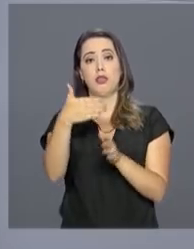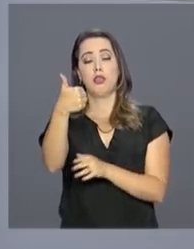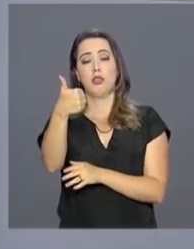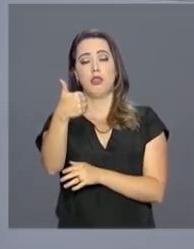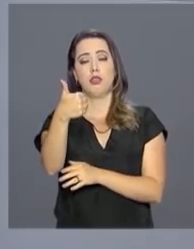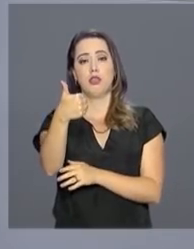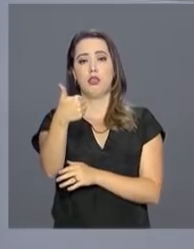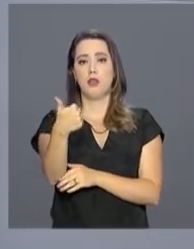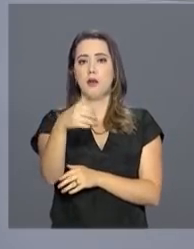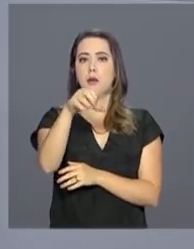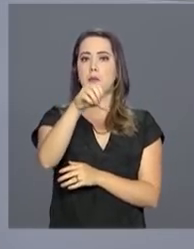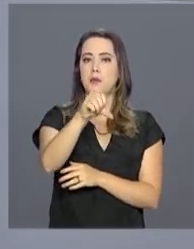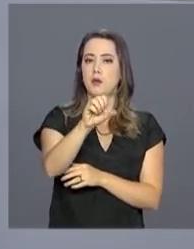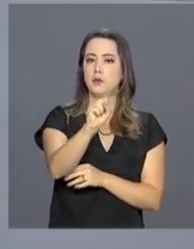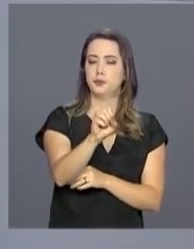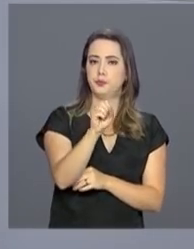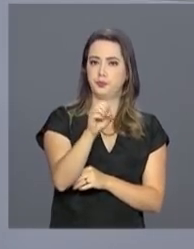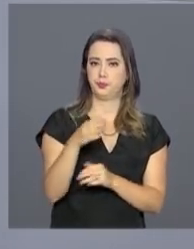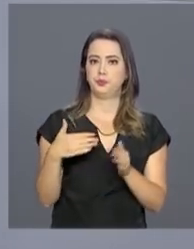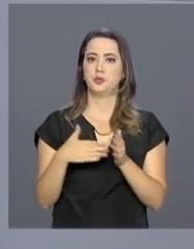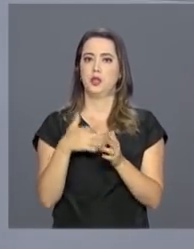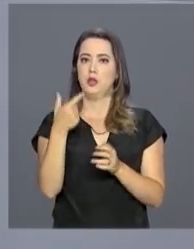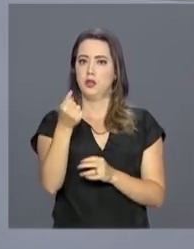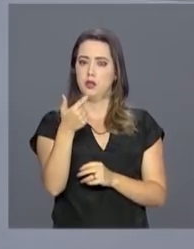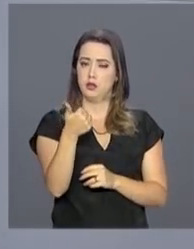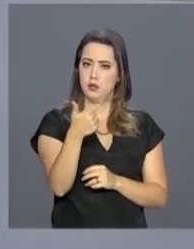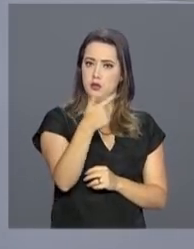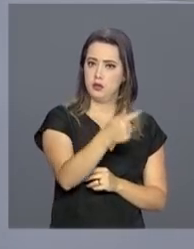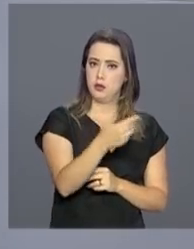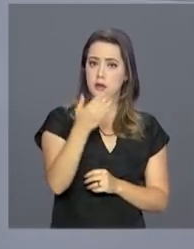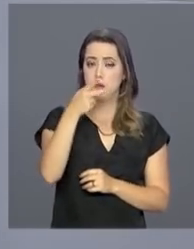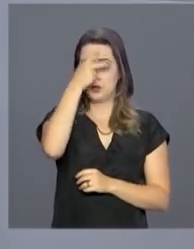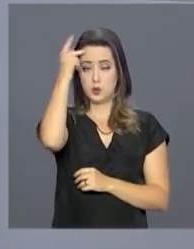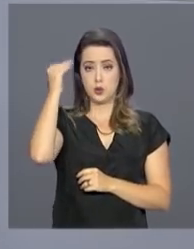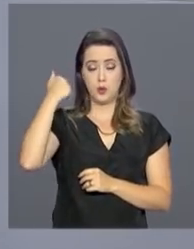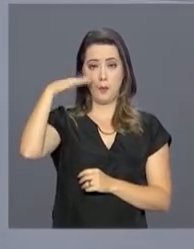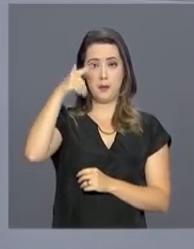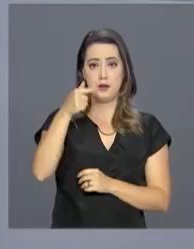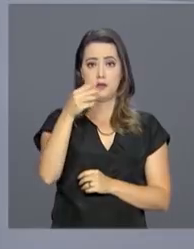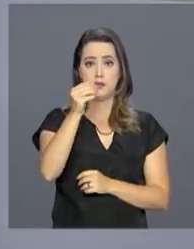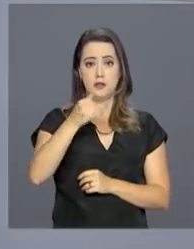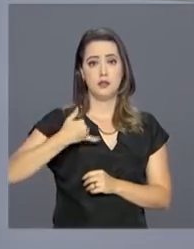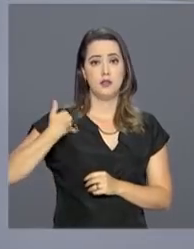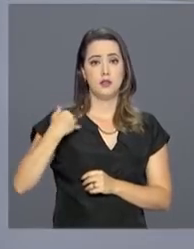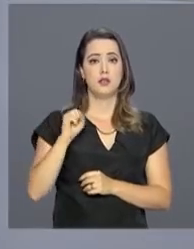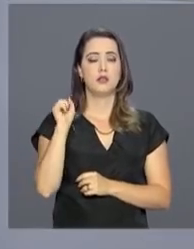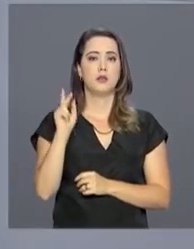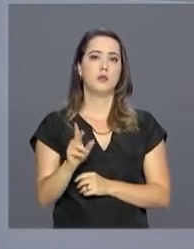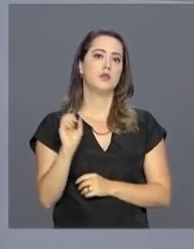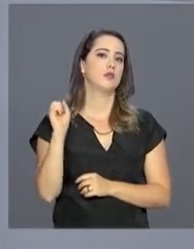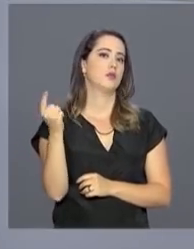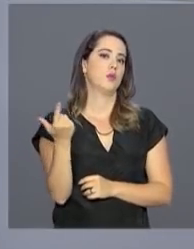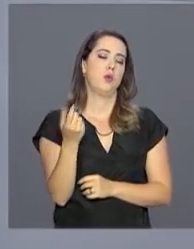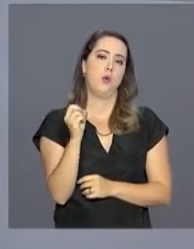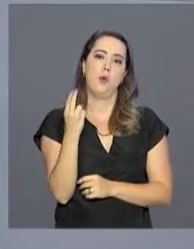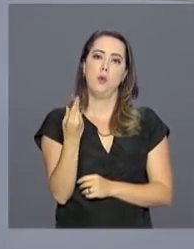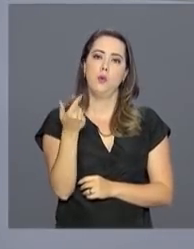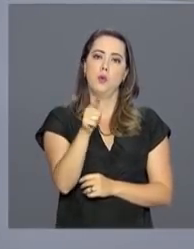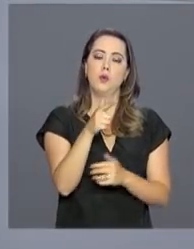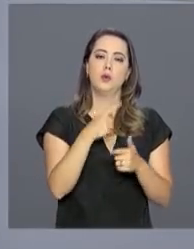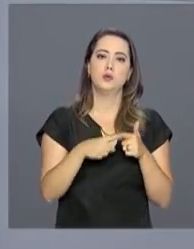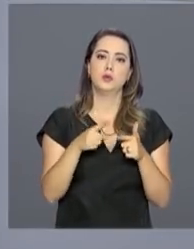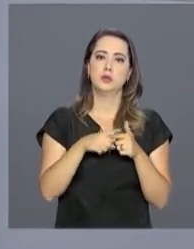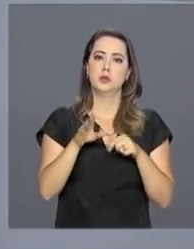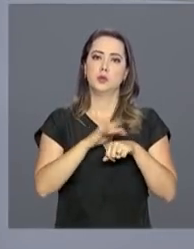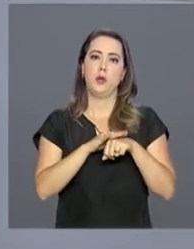Até 2017, o saque era permitido para pessoas com mais de 70 anos, em caso de aposentadoria e em outras situações específicas,